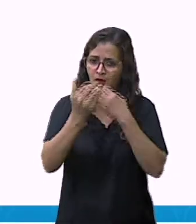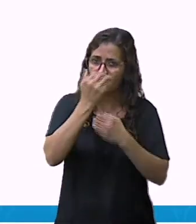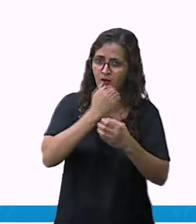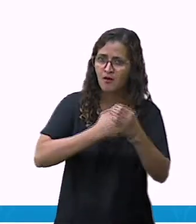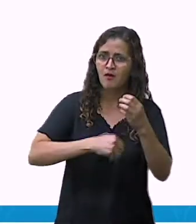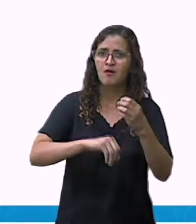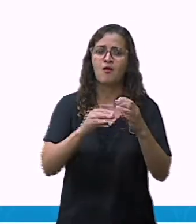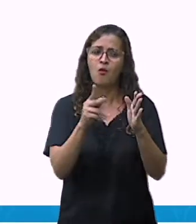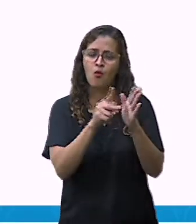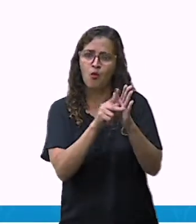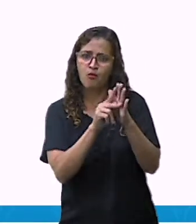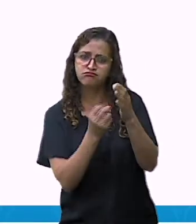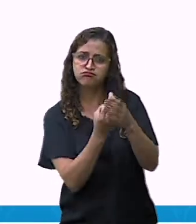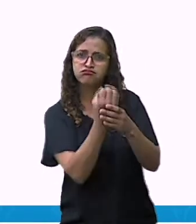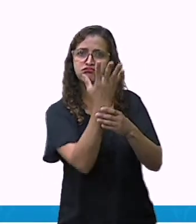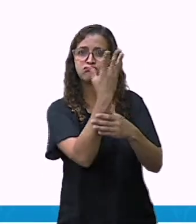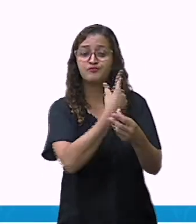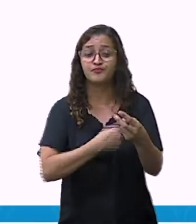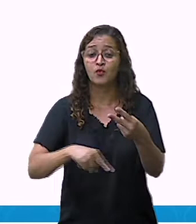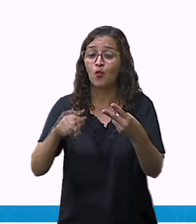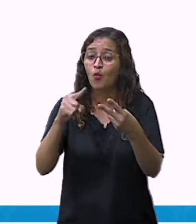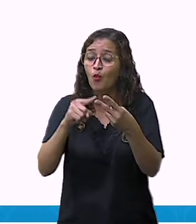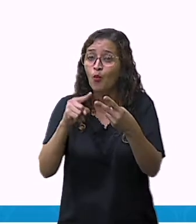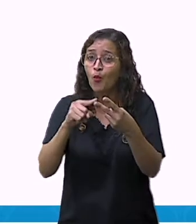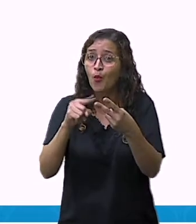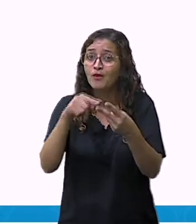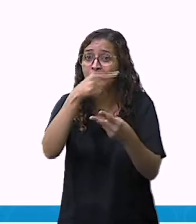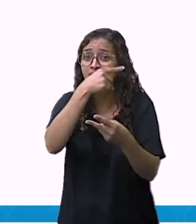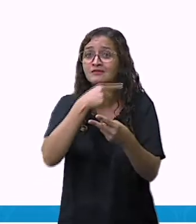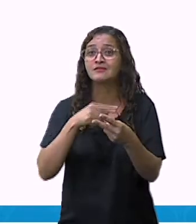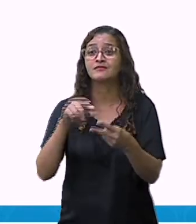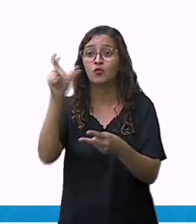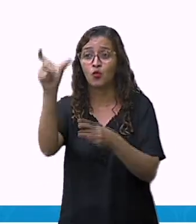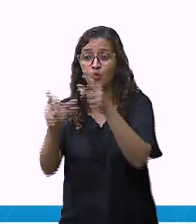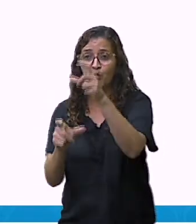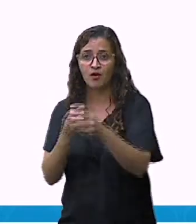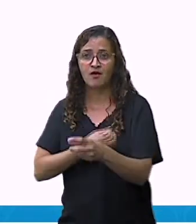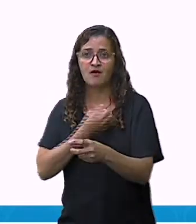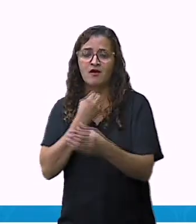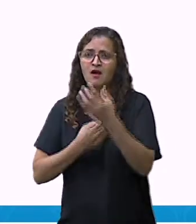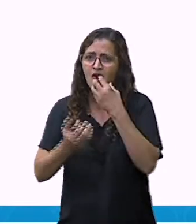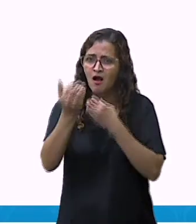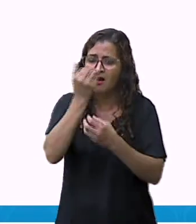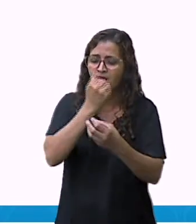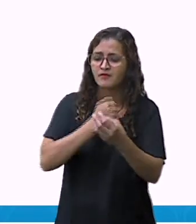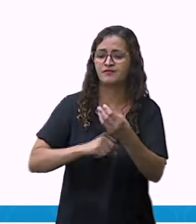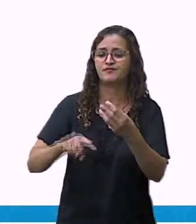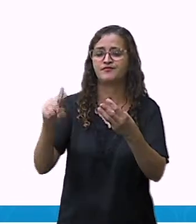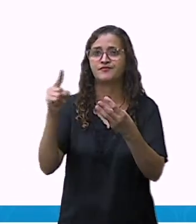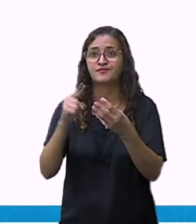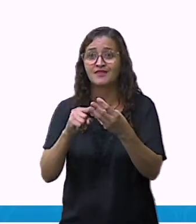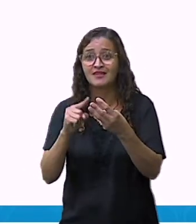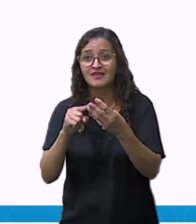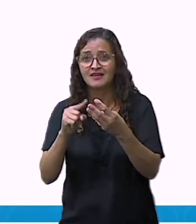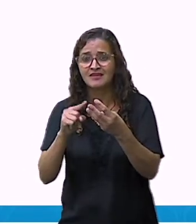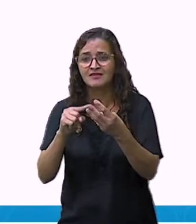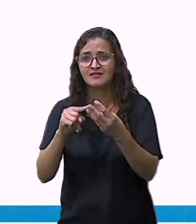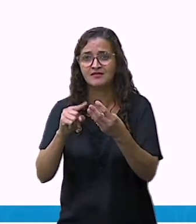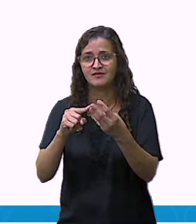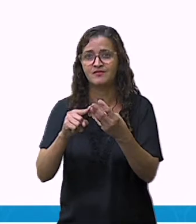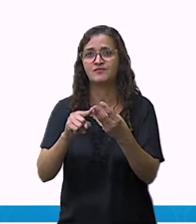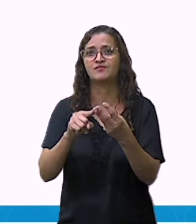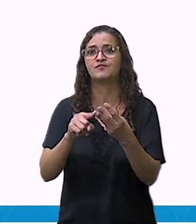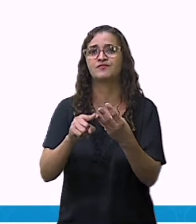alimento e decompositores, que são os fungos e as bactérias. Nos